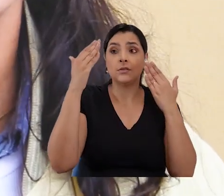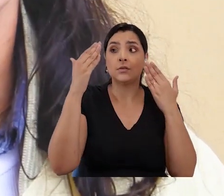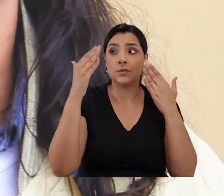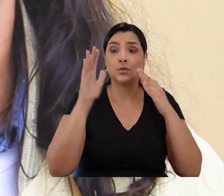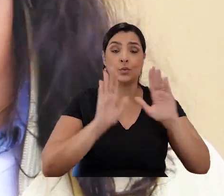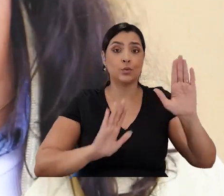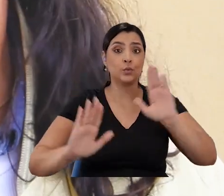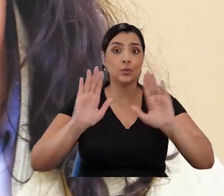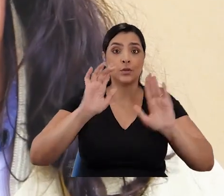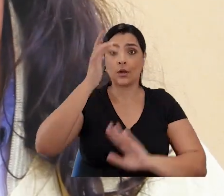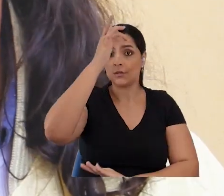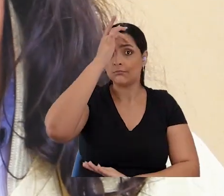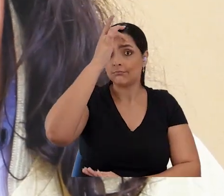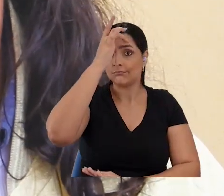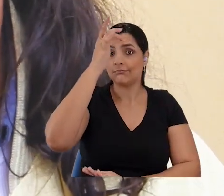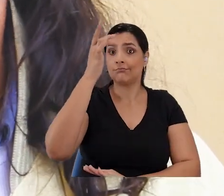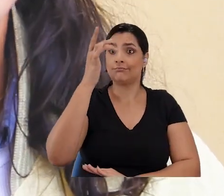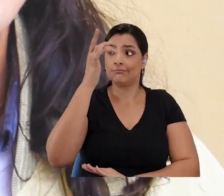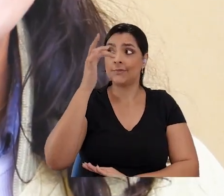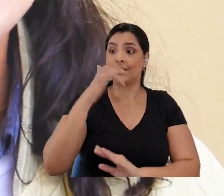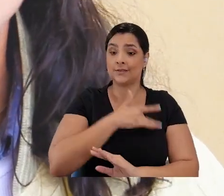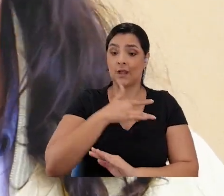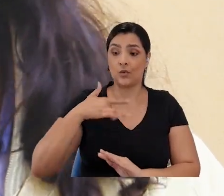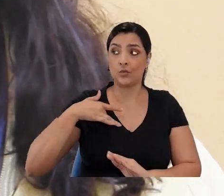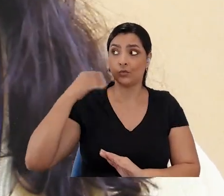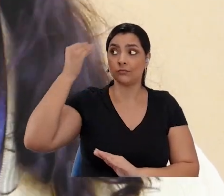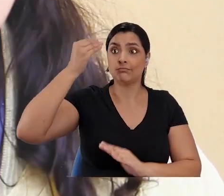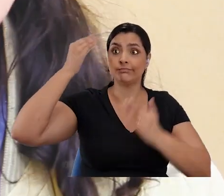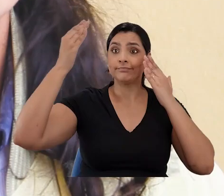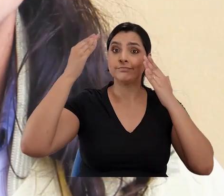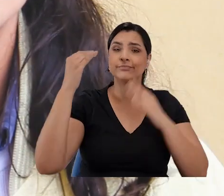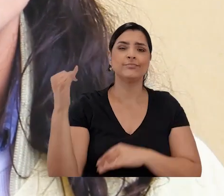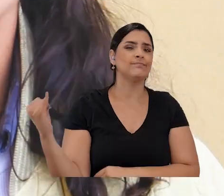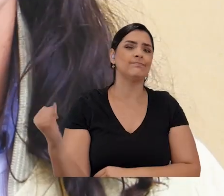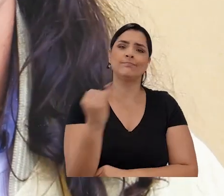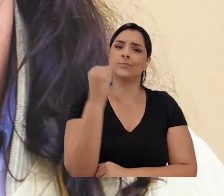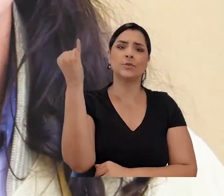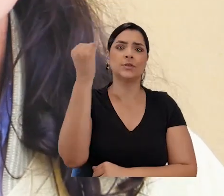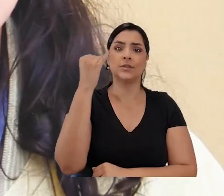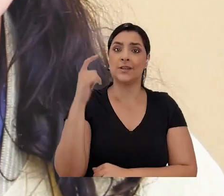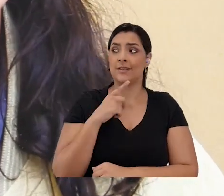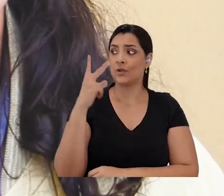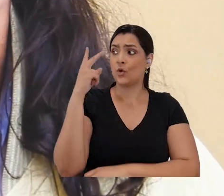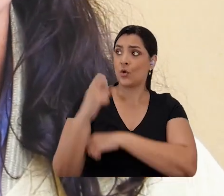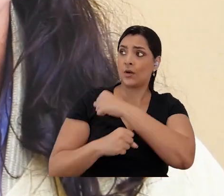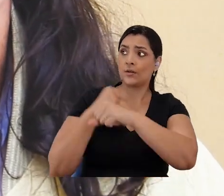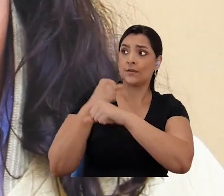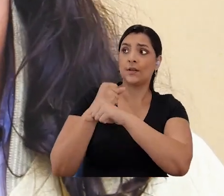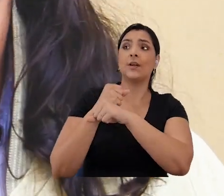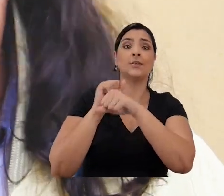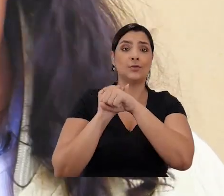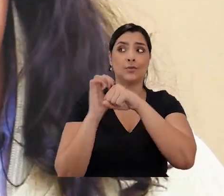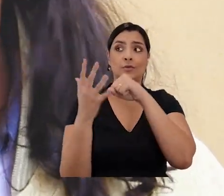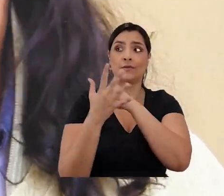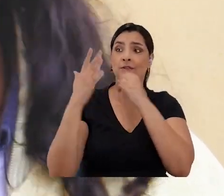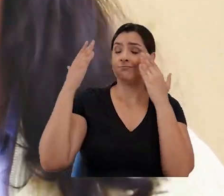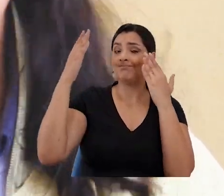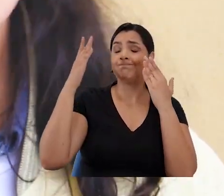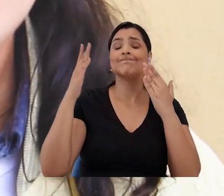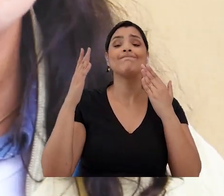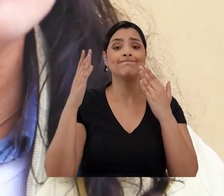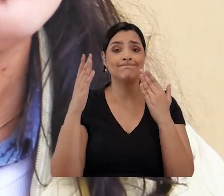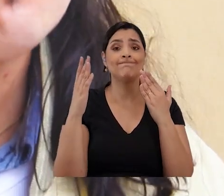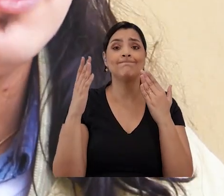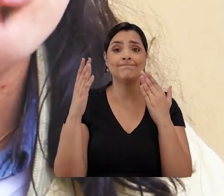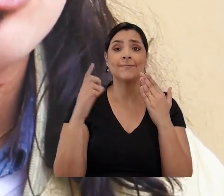esse campo do cuidado e saúde mental, ele é extremamente importante. A gente passou agora por dois anos de pandemia e isso se torna